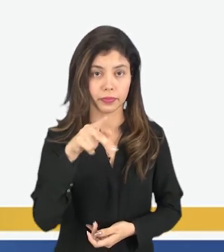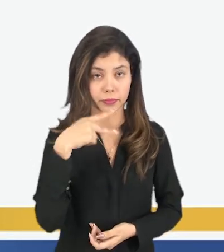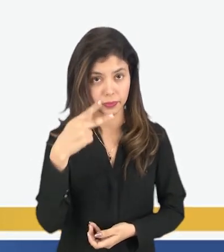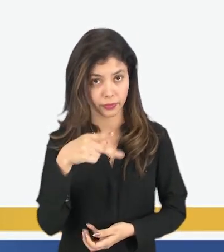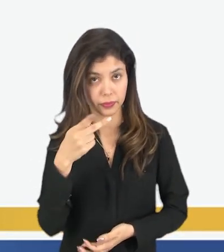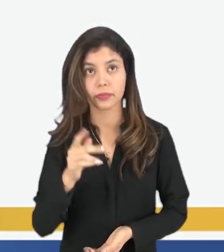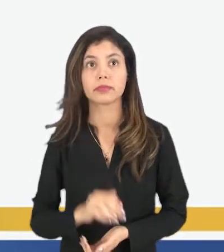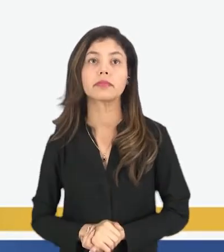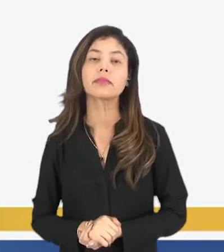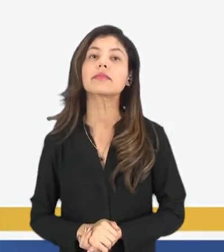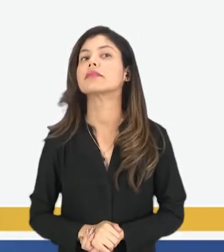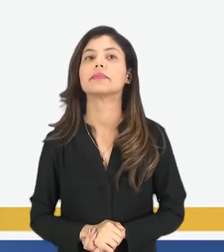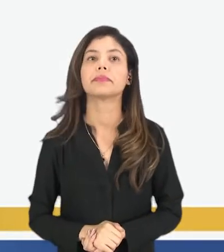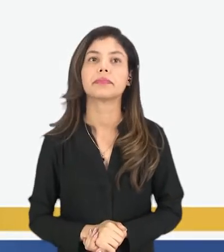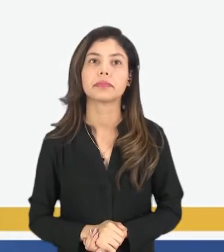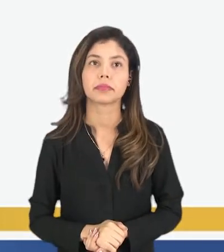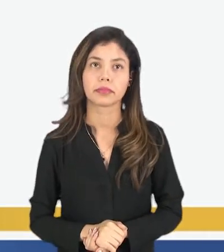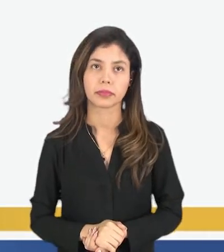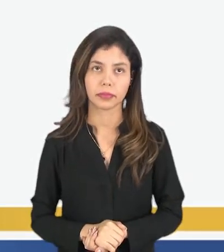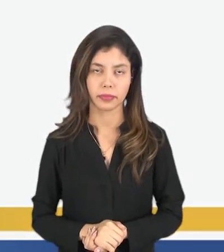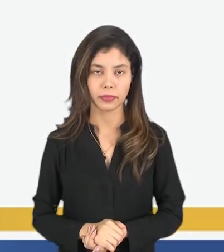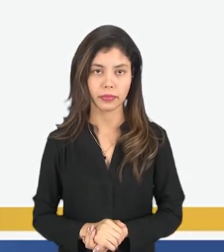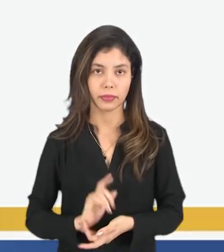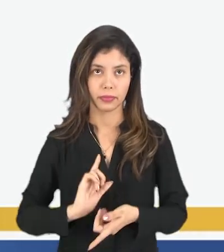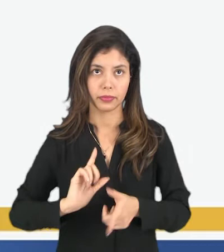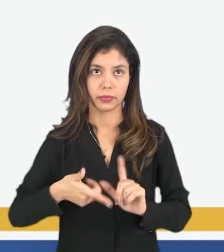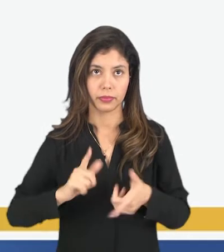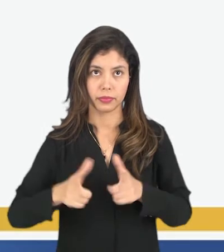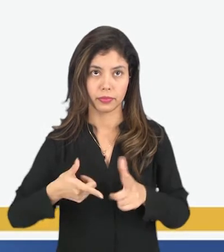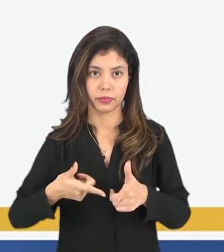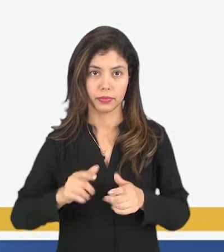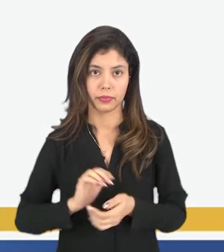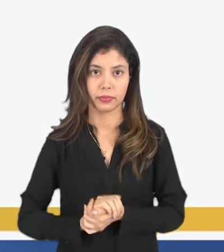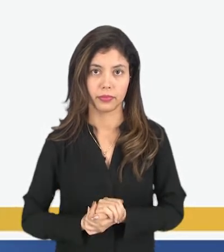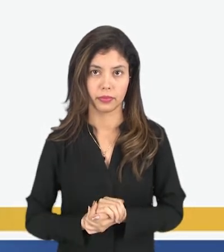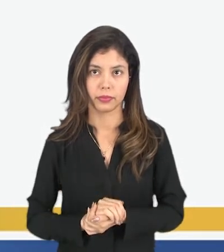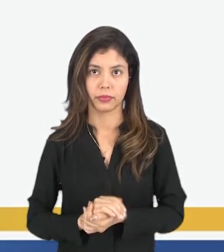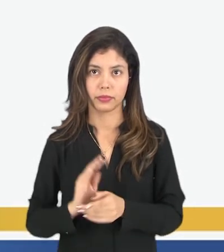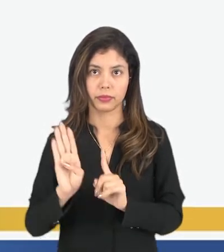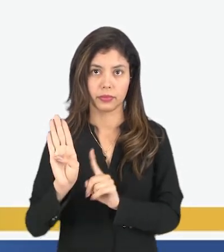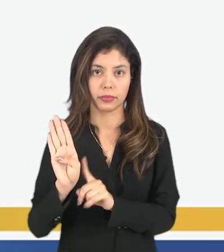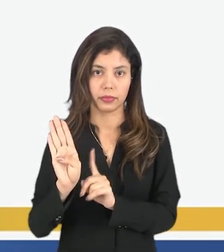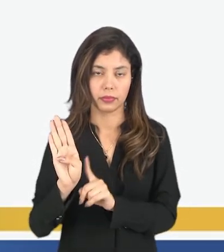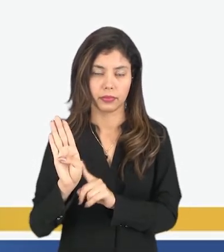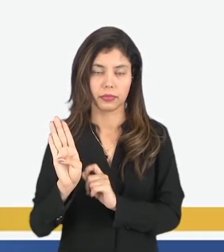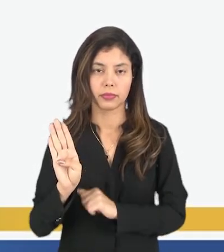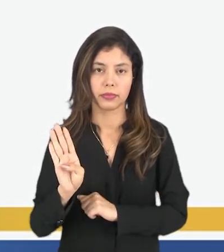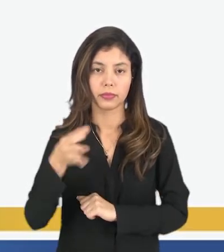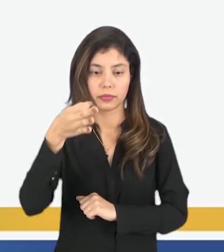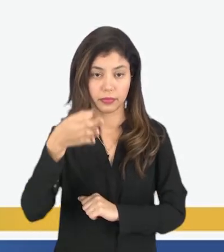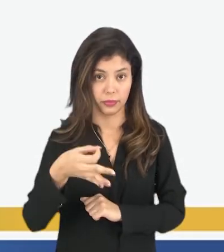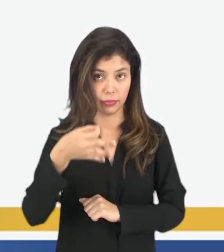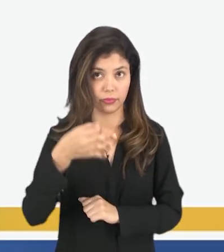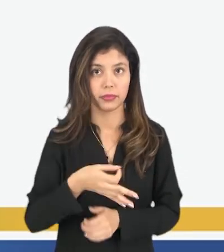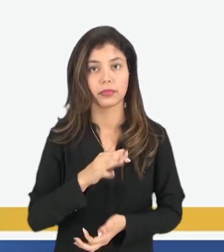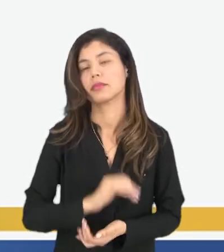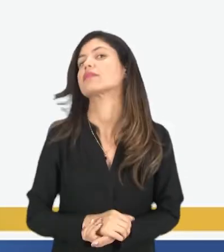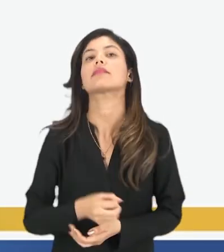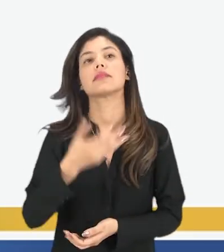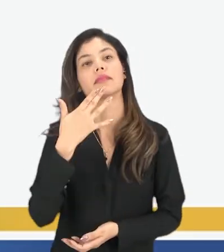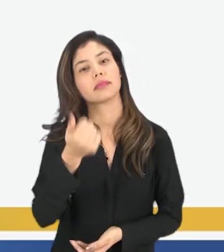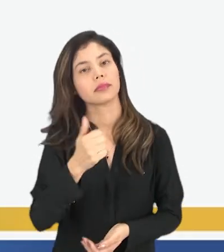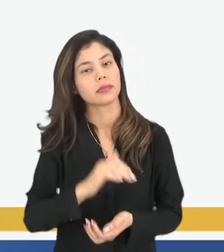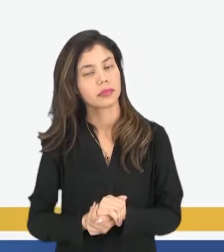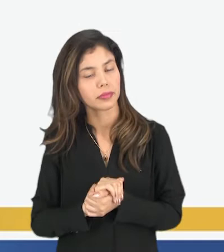que é a letra B, você acertou. Muito